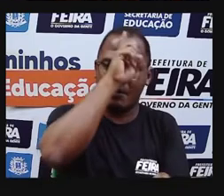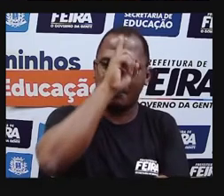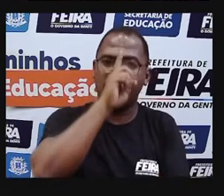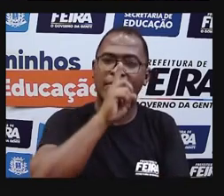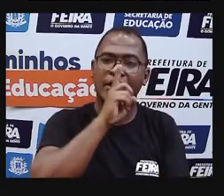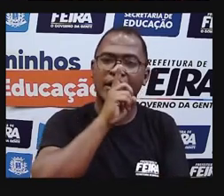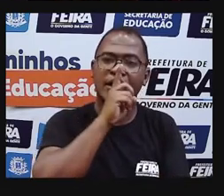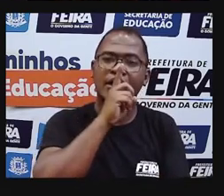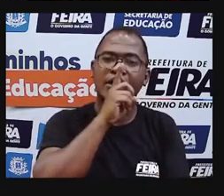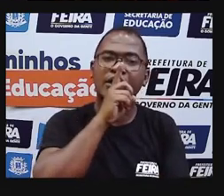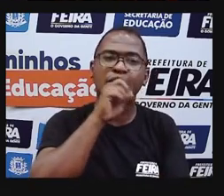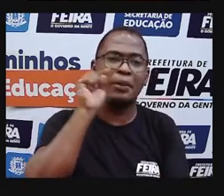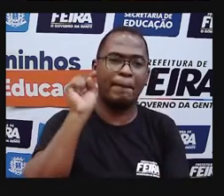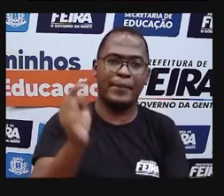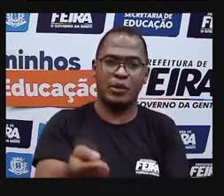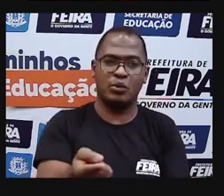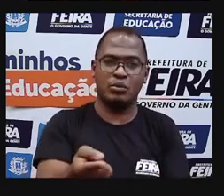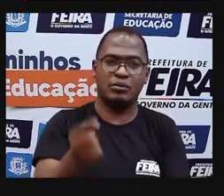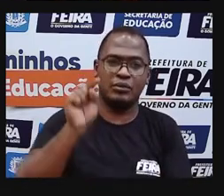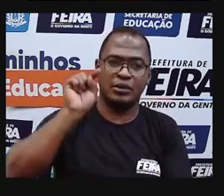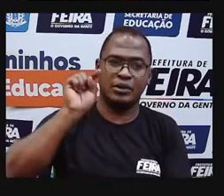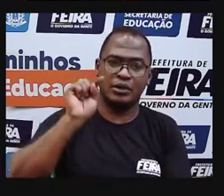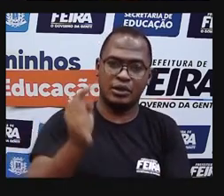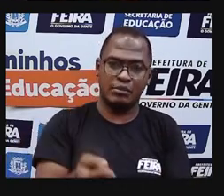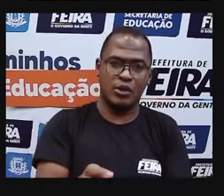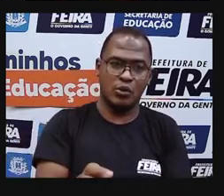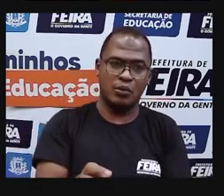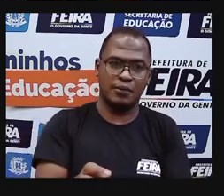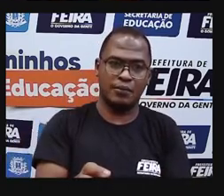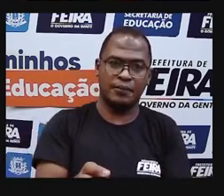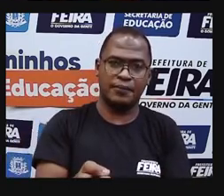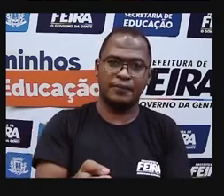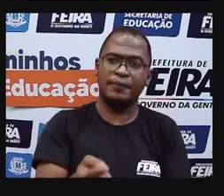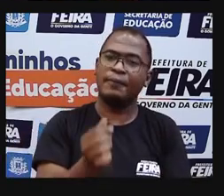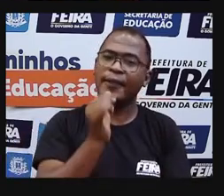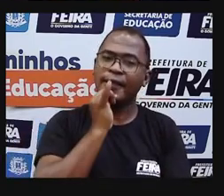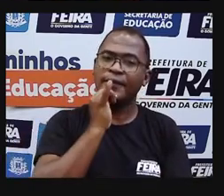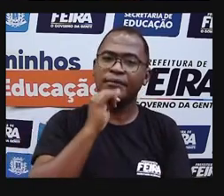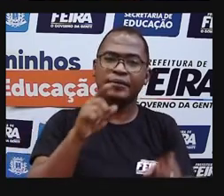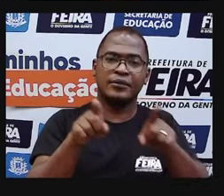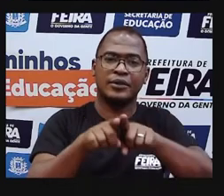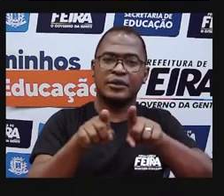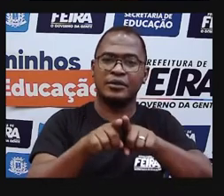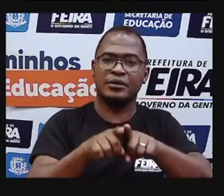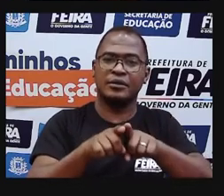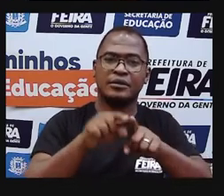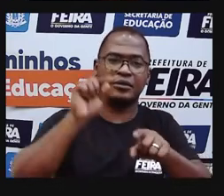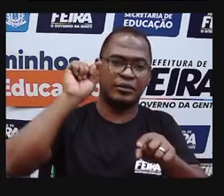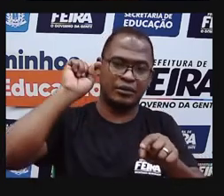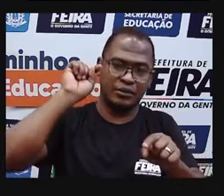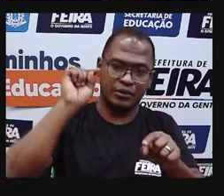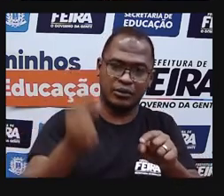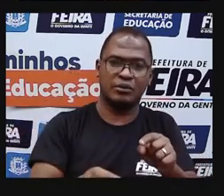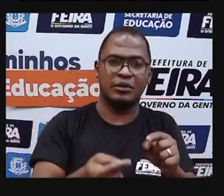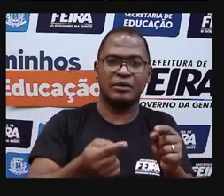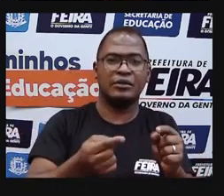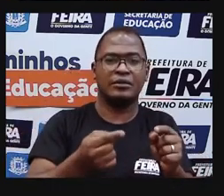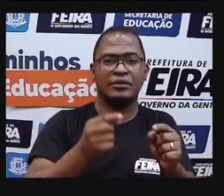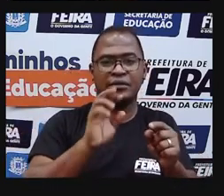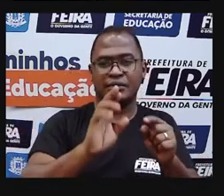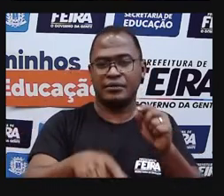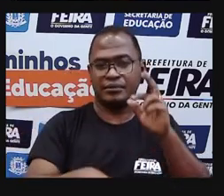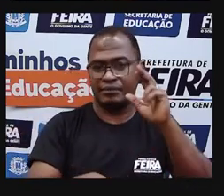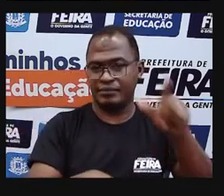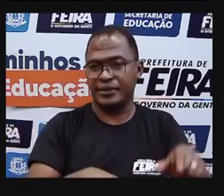Tudo certo com esse conteúdo, né? Com esse conhecimento. Mas os números não são só esses. Pró, Nádia. Temos 1 mil,